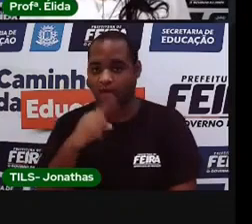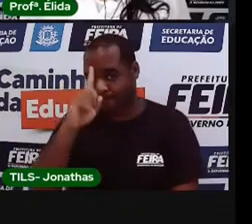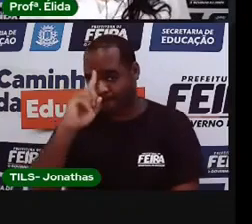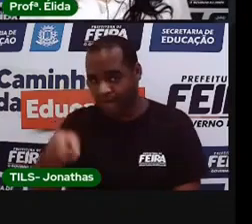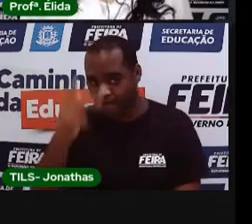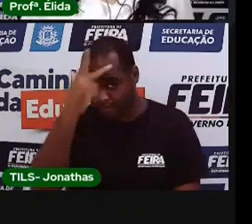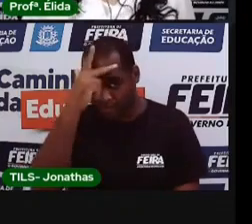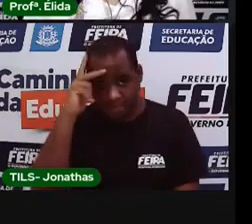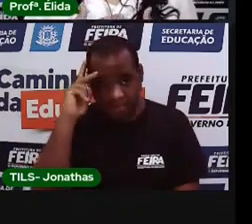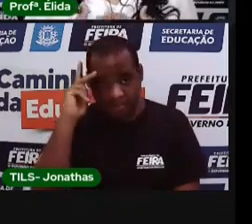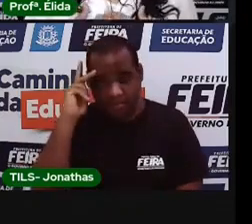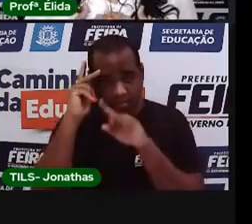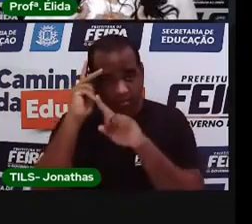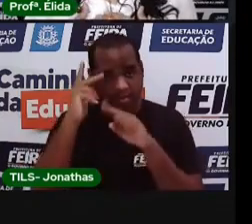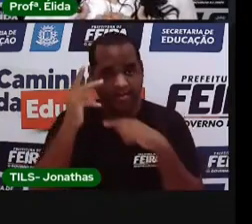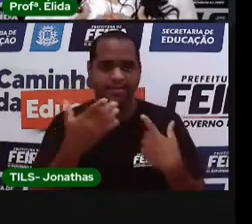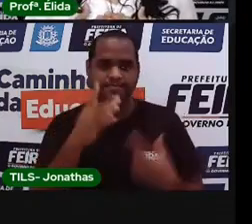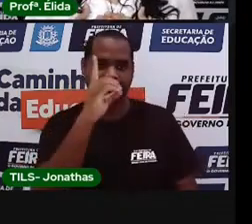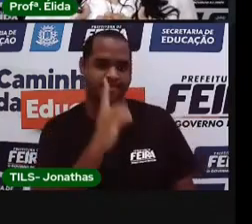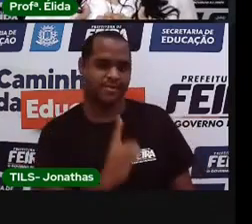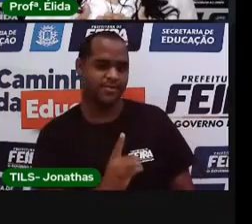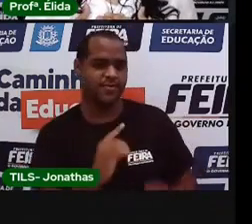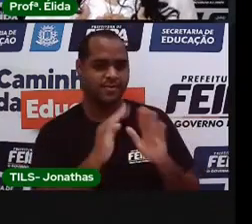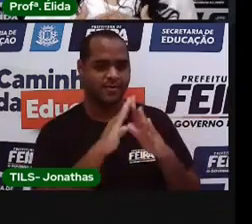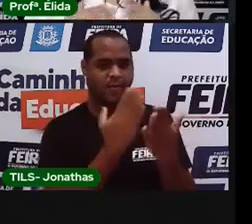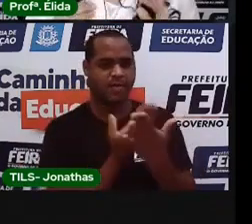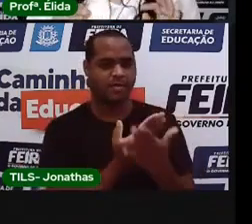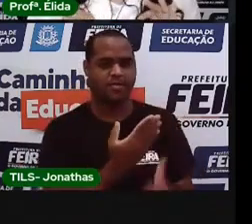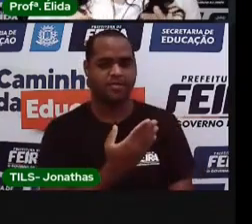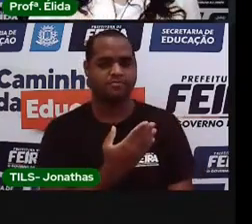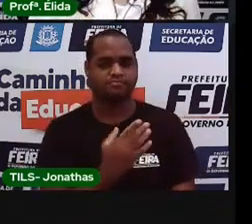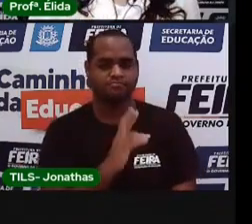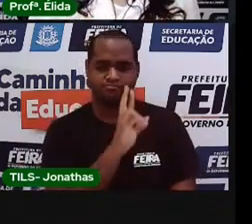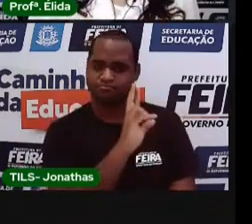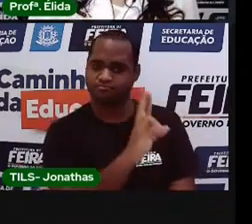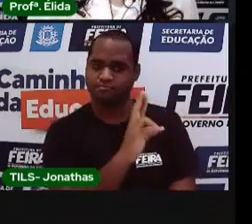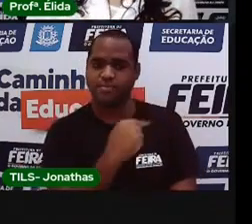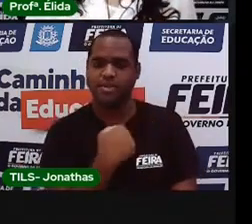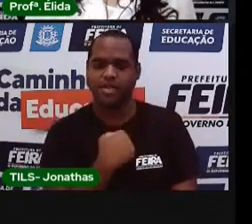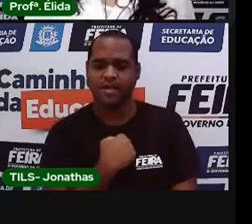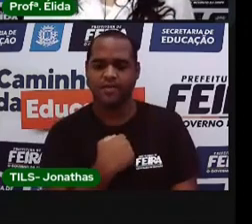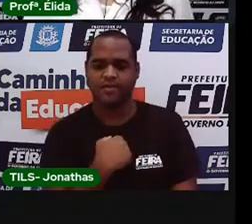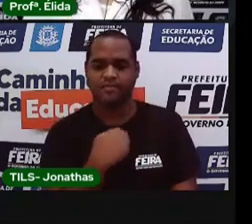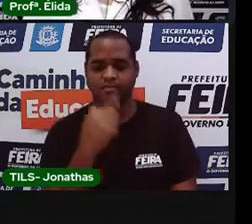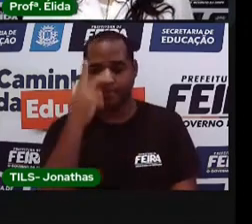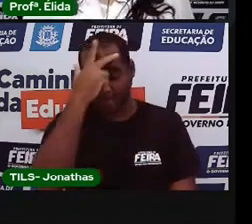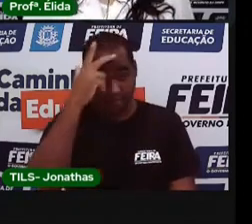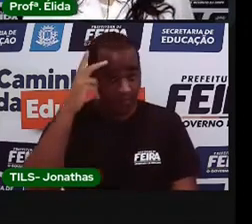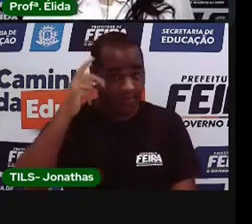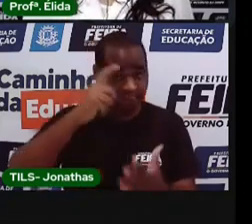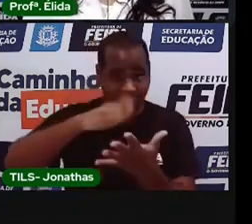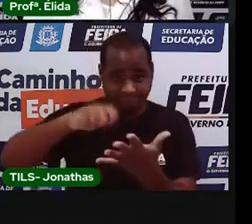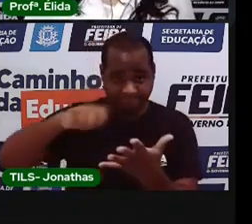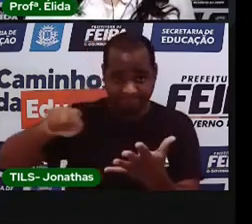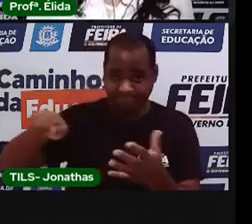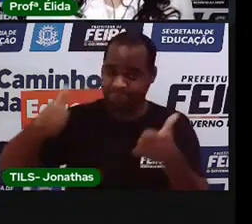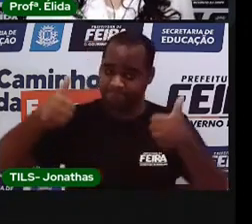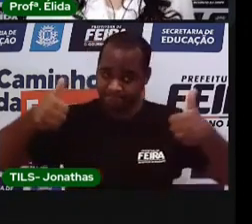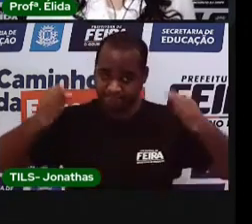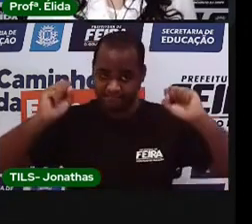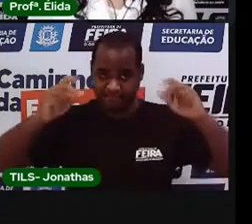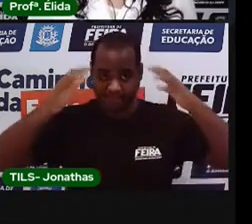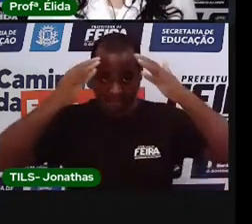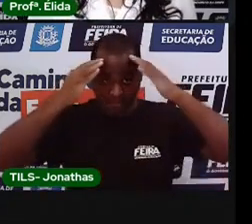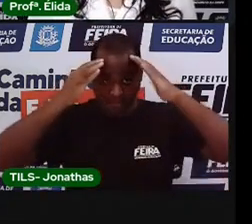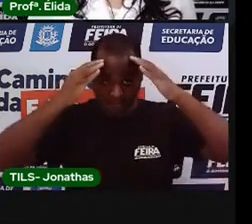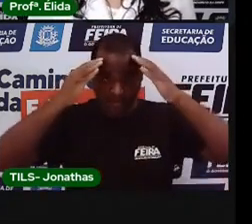um bilhetinho para a minha diretora. Eu sou a pessoa que escreveu, tá bom? Então,